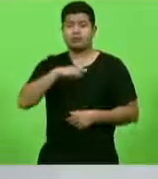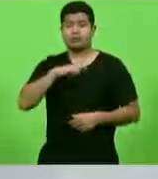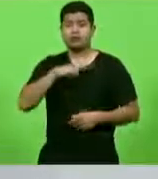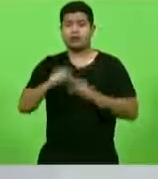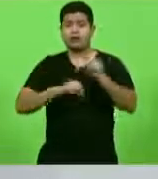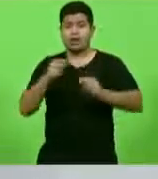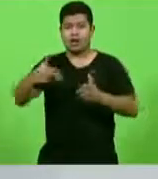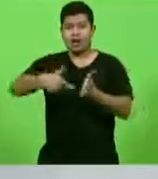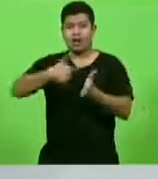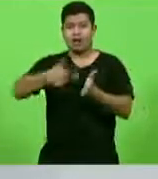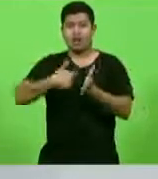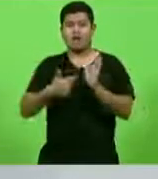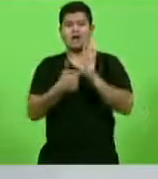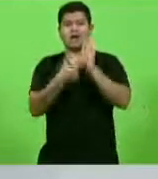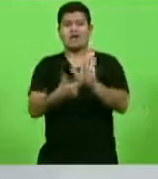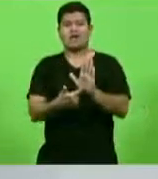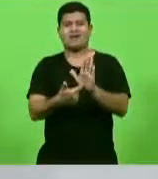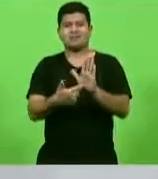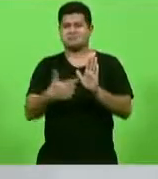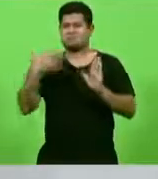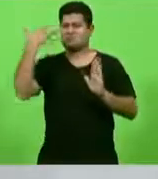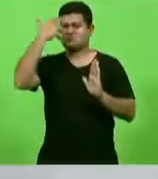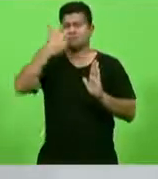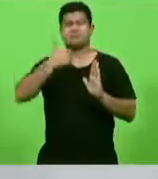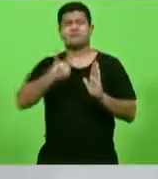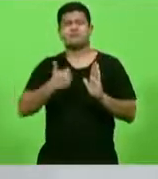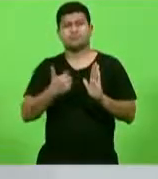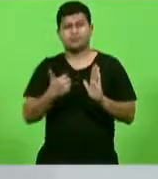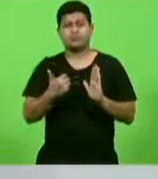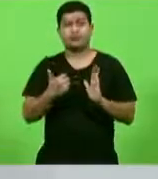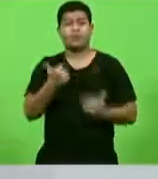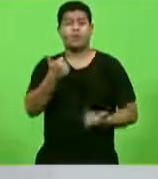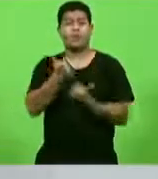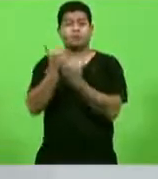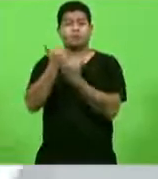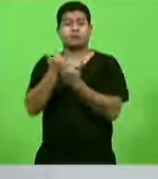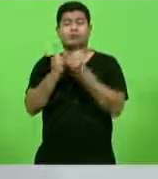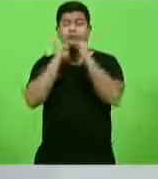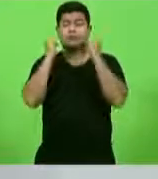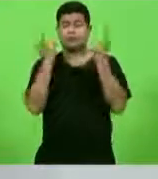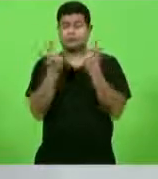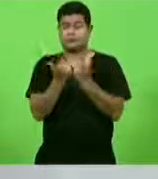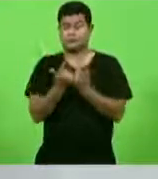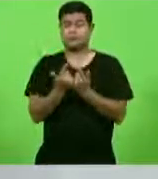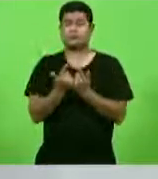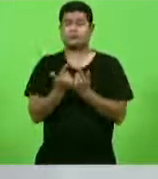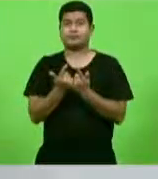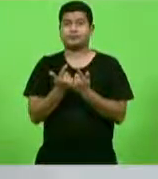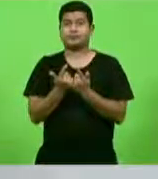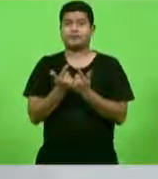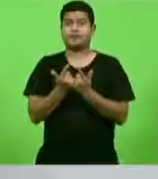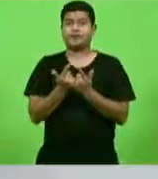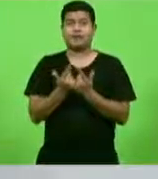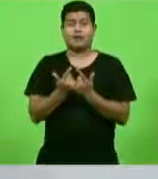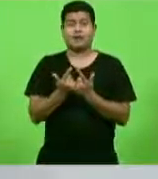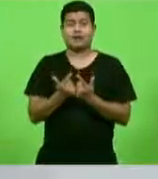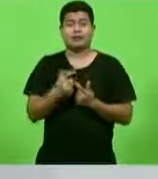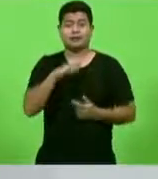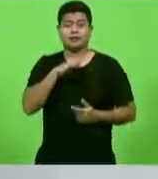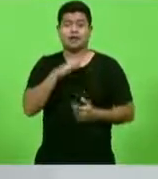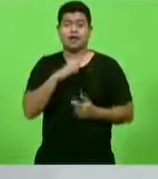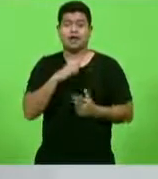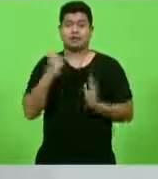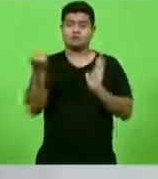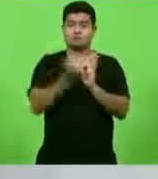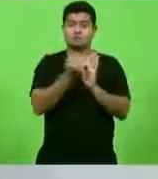uma obra belíssima feita com o apoio da Assembleia Legislativa. Então, nós temos aqui a